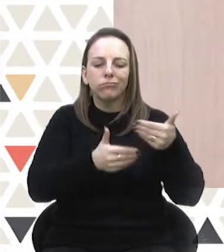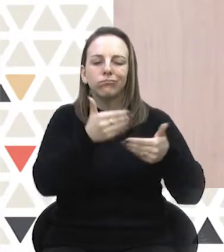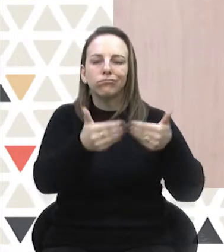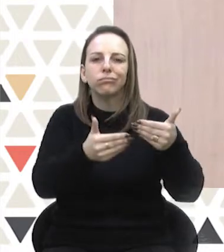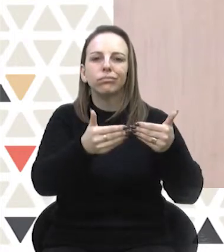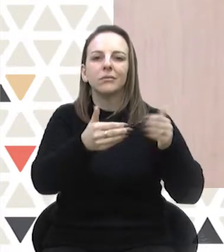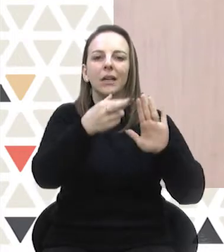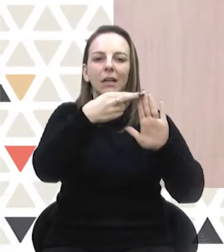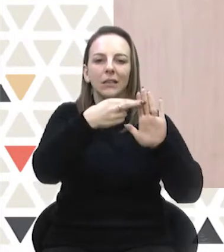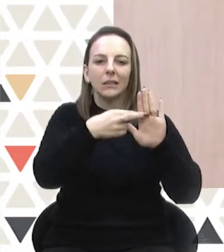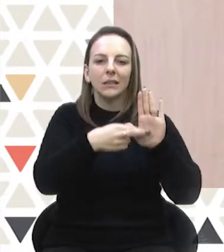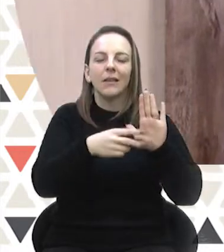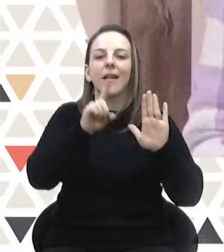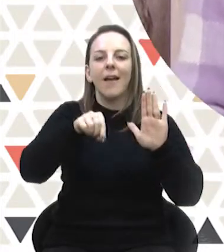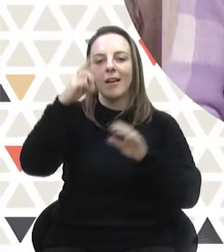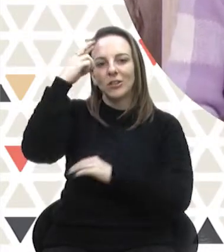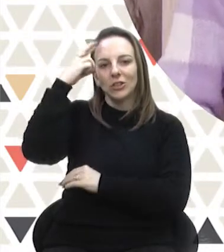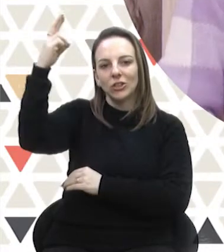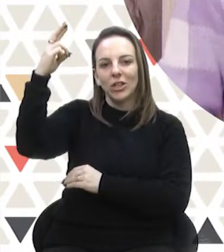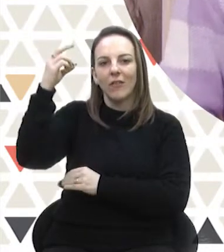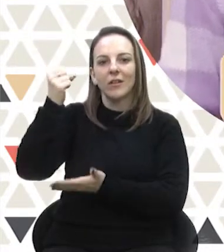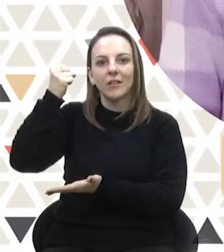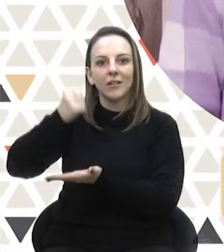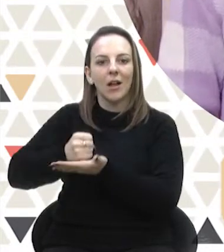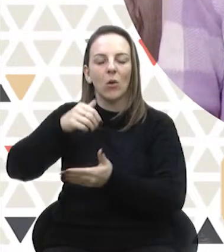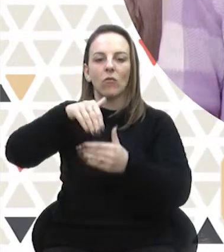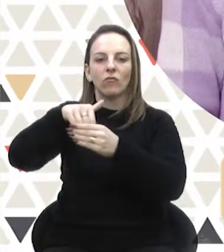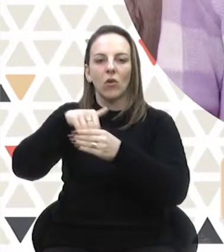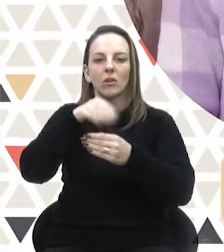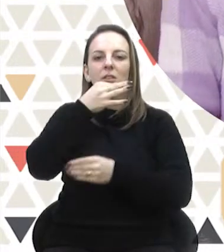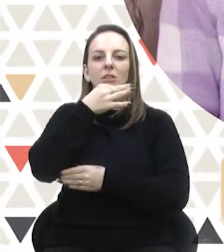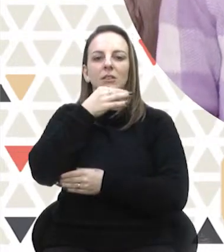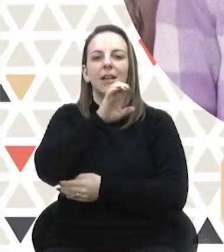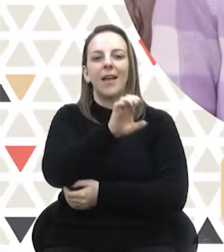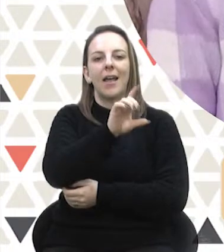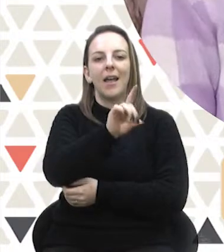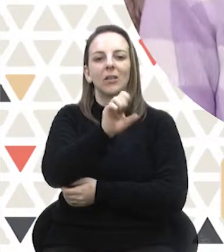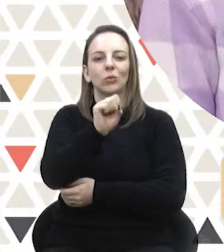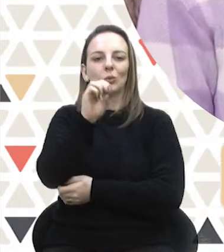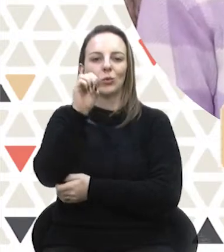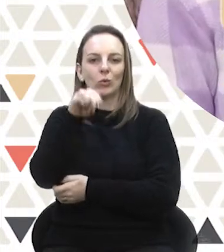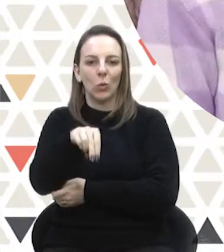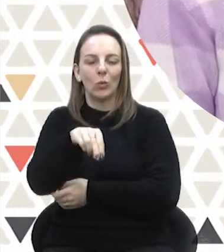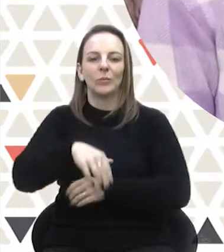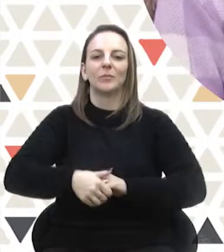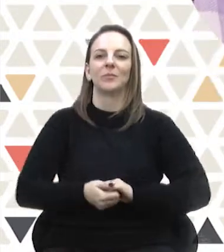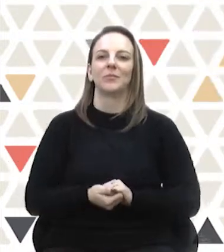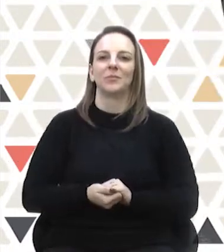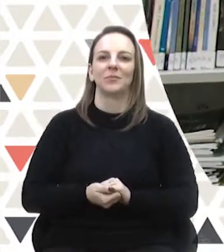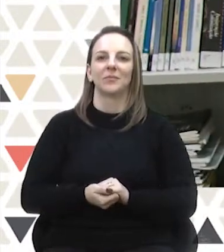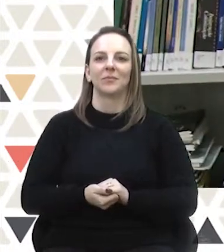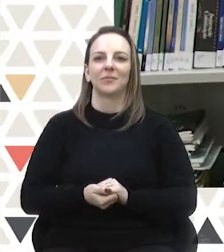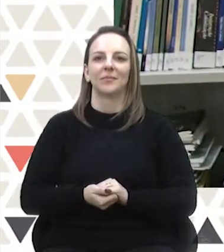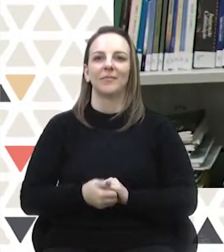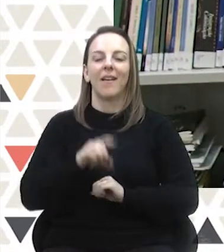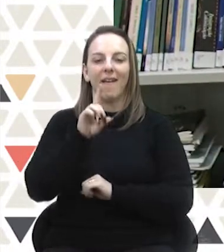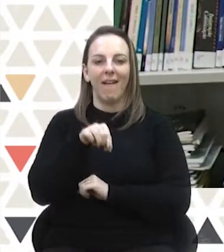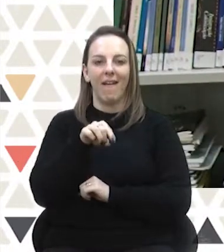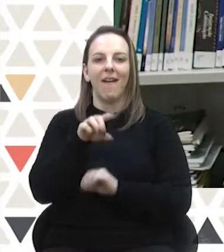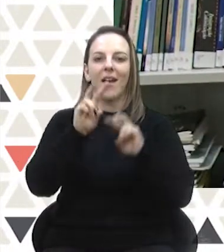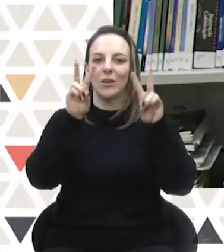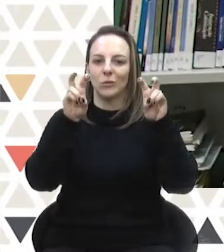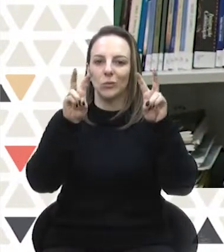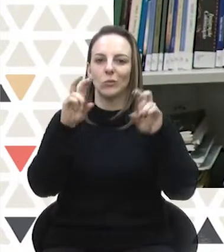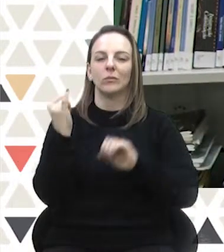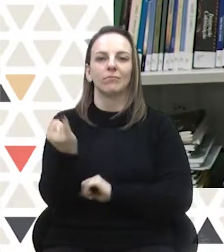dessas resoluções é o chefe de cartório eleitoral de Caxias do Sul, Edson Barowski. Essa é uma questão